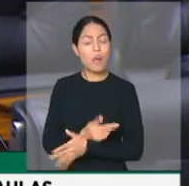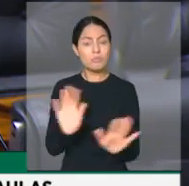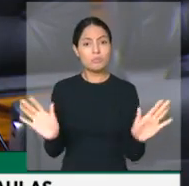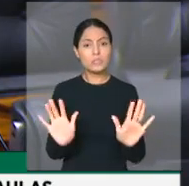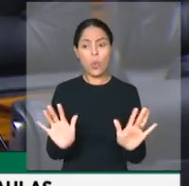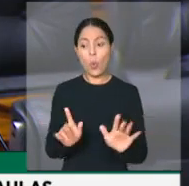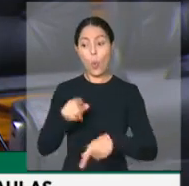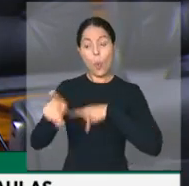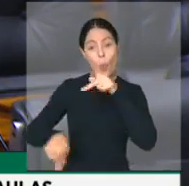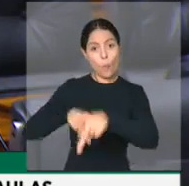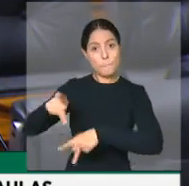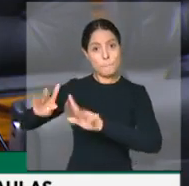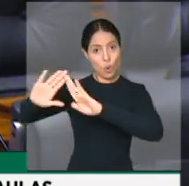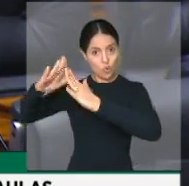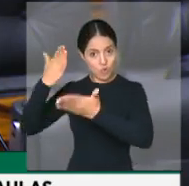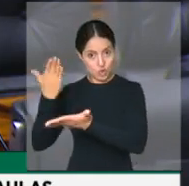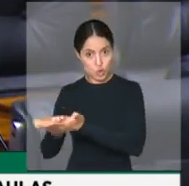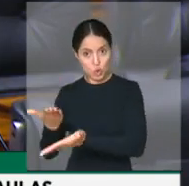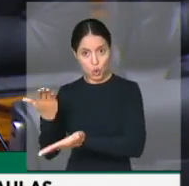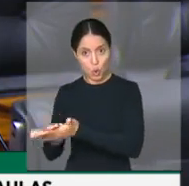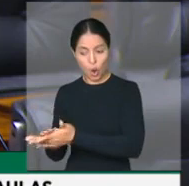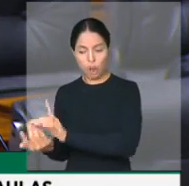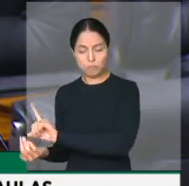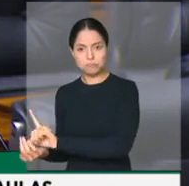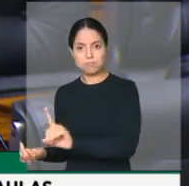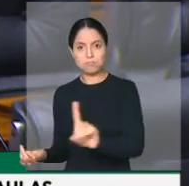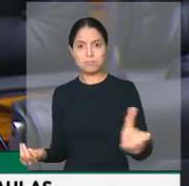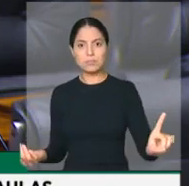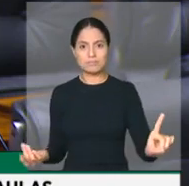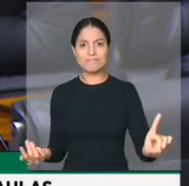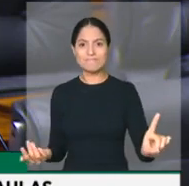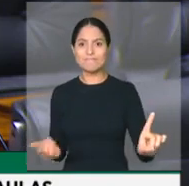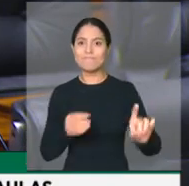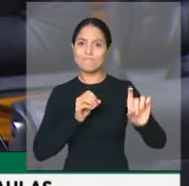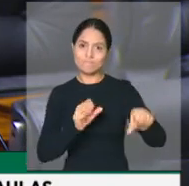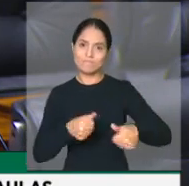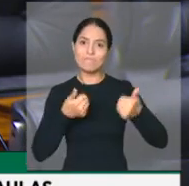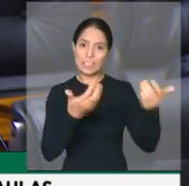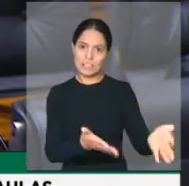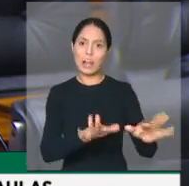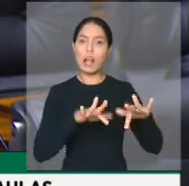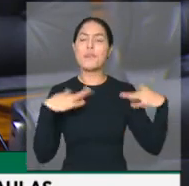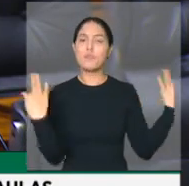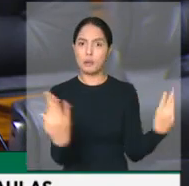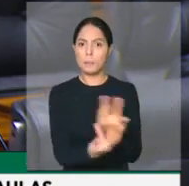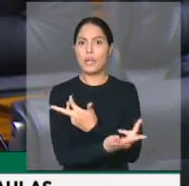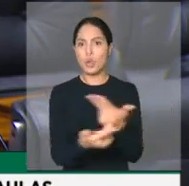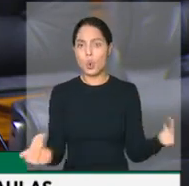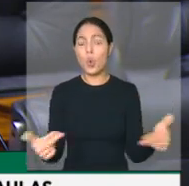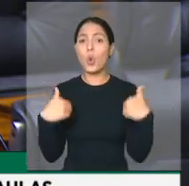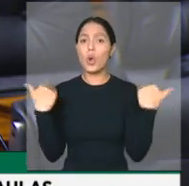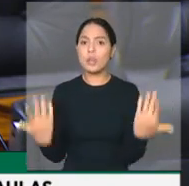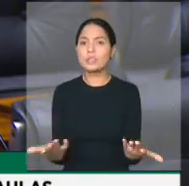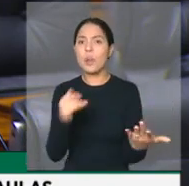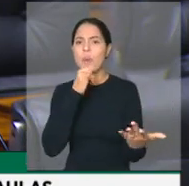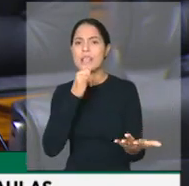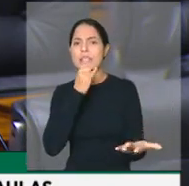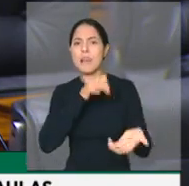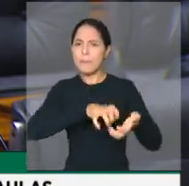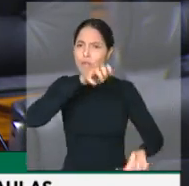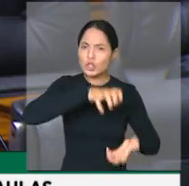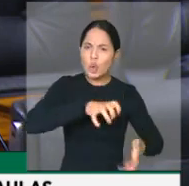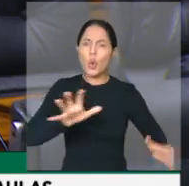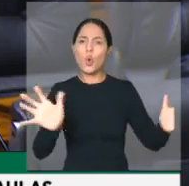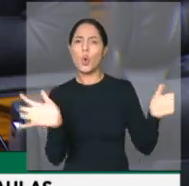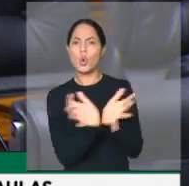se submetendo a enorme risco e também aos seus familiares, como especialmente os idosos e os grupos de risco. Portanto,